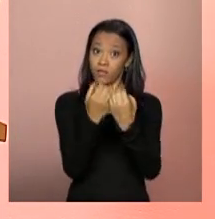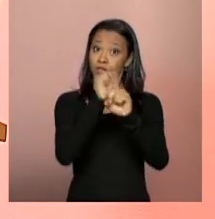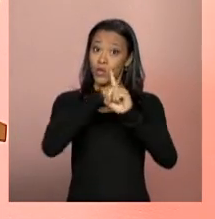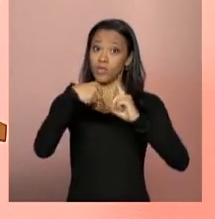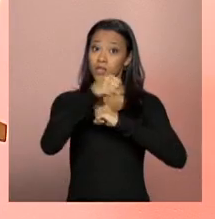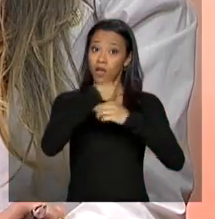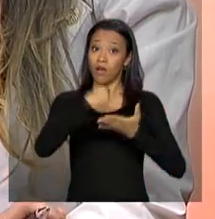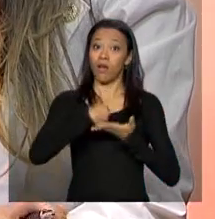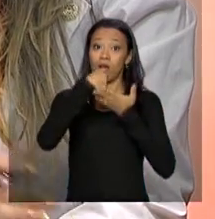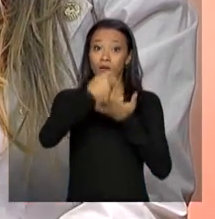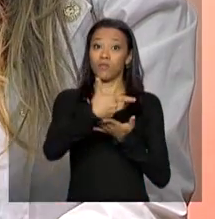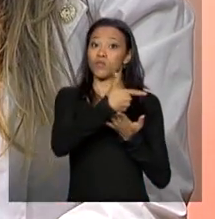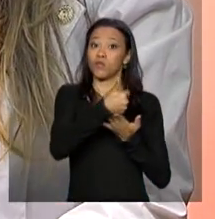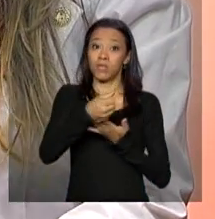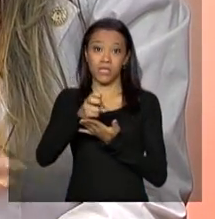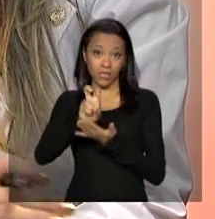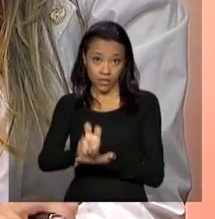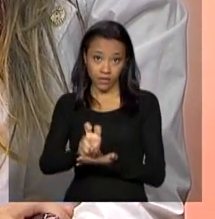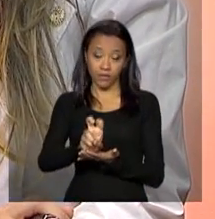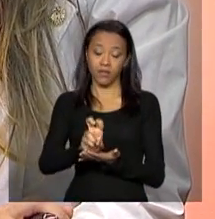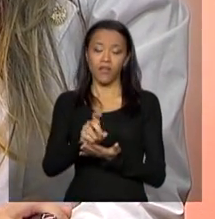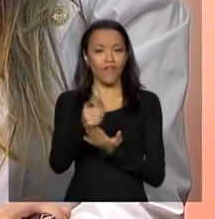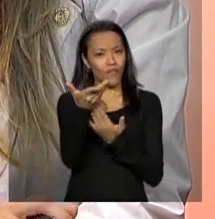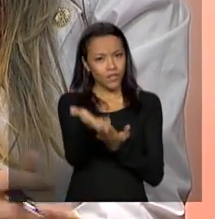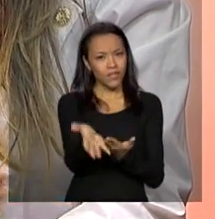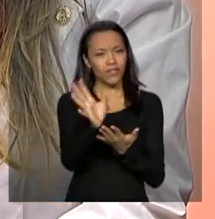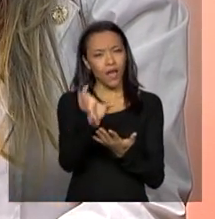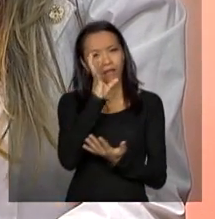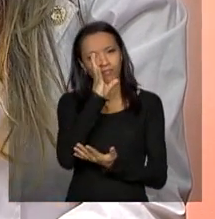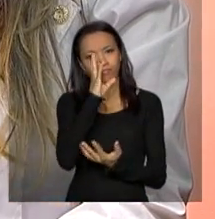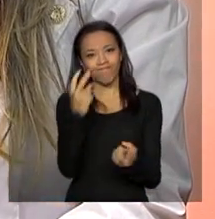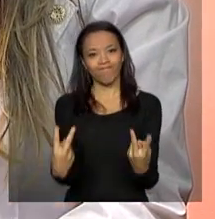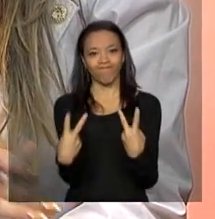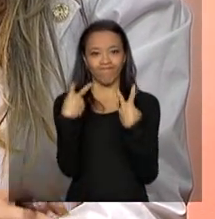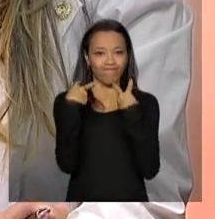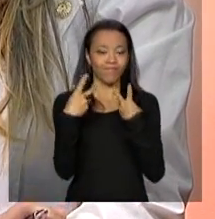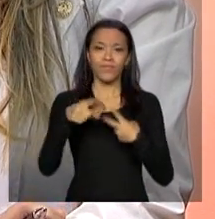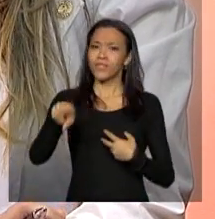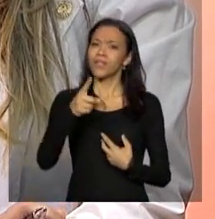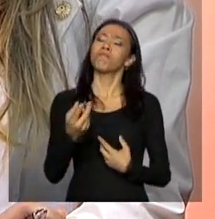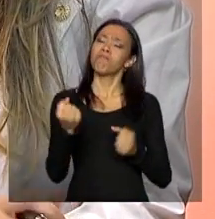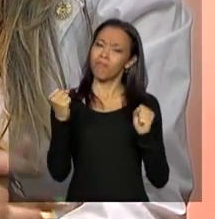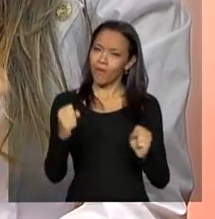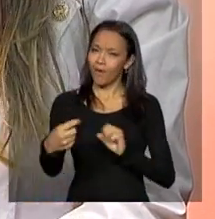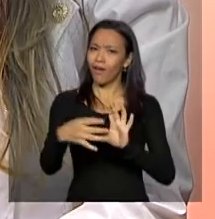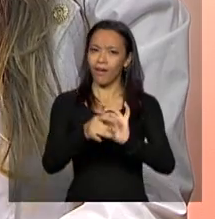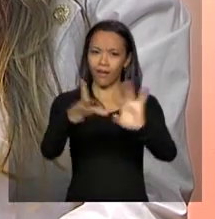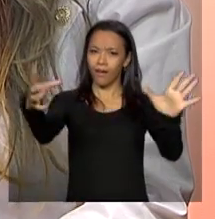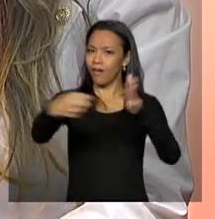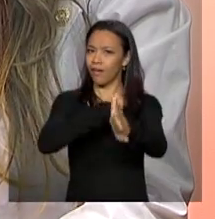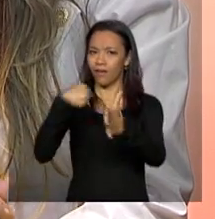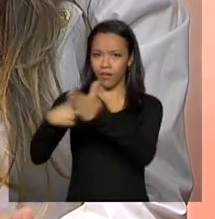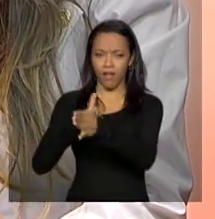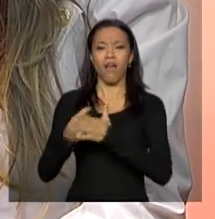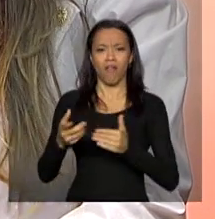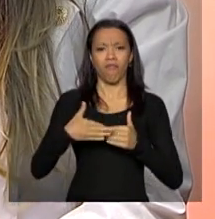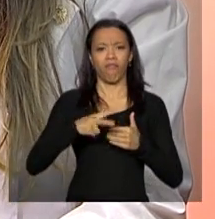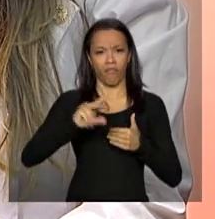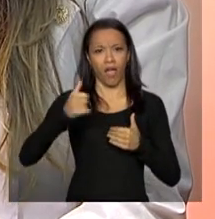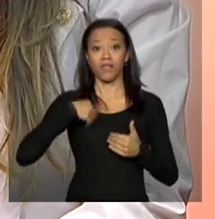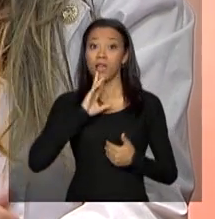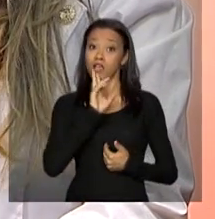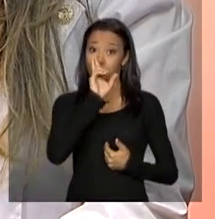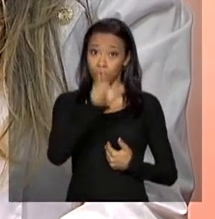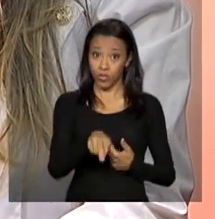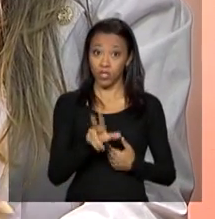2015. E você, que nos acompanha, não deixe de enviar perguntas. Elas serão respondidas no último